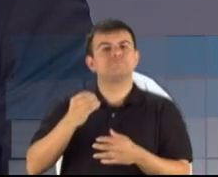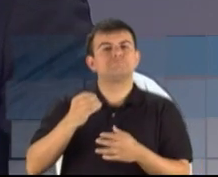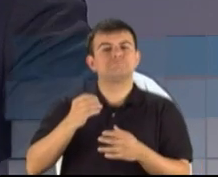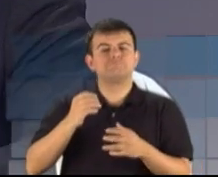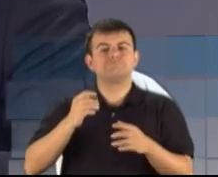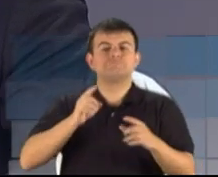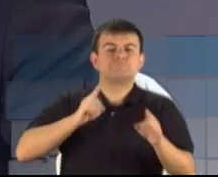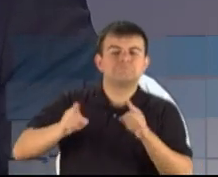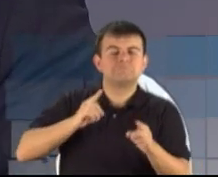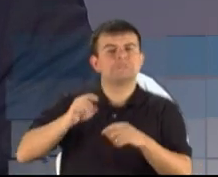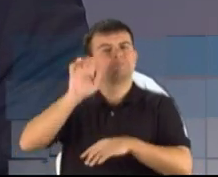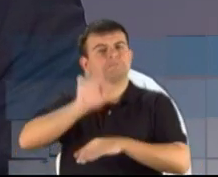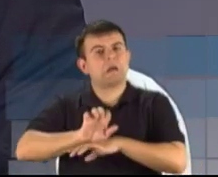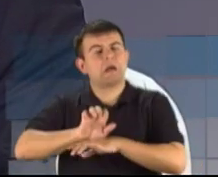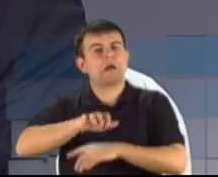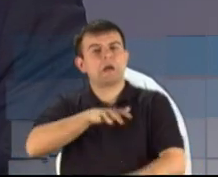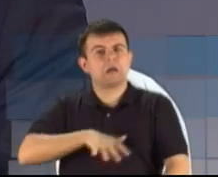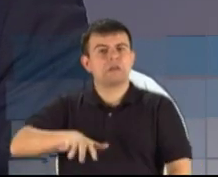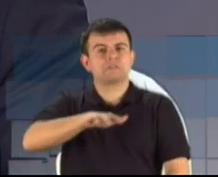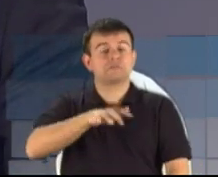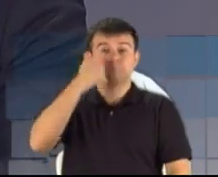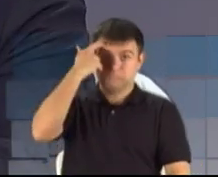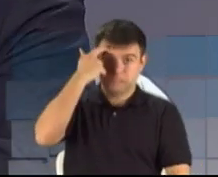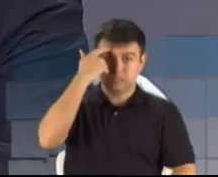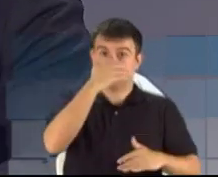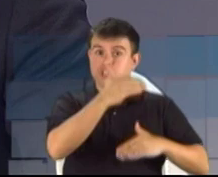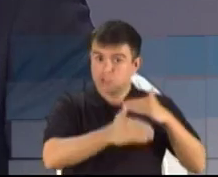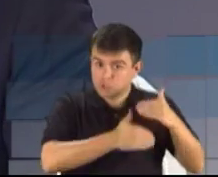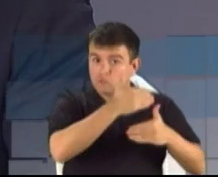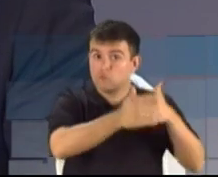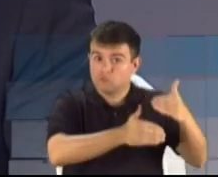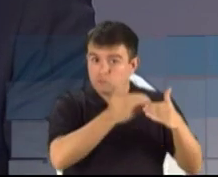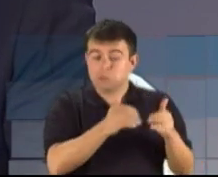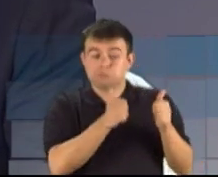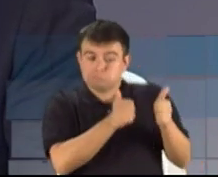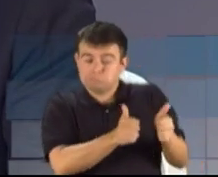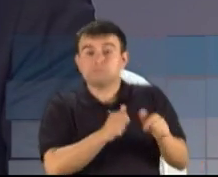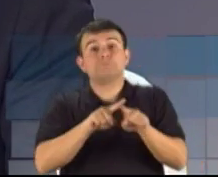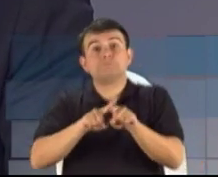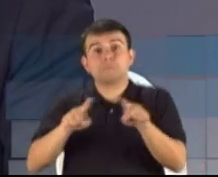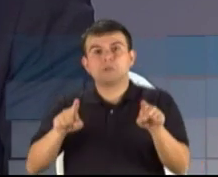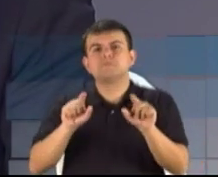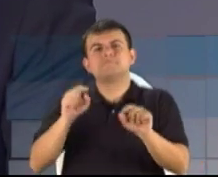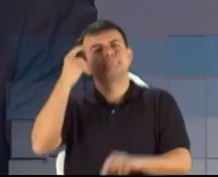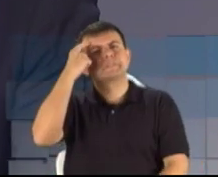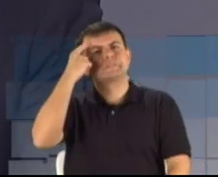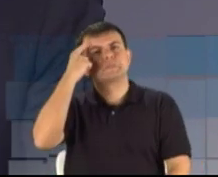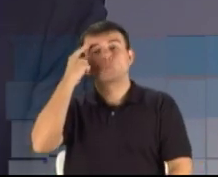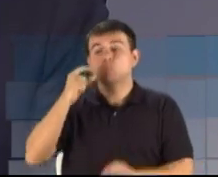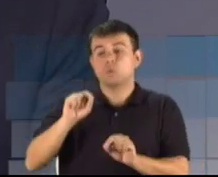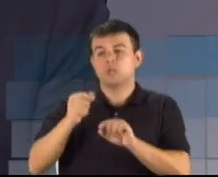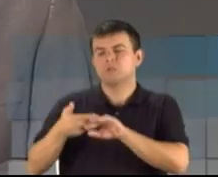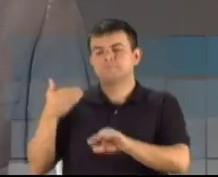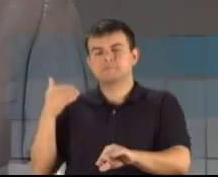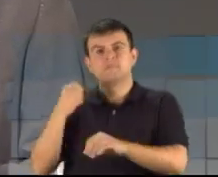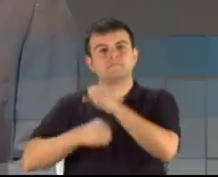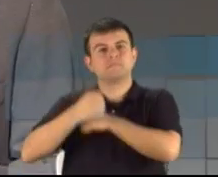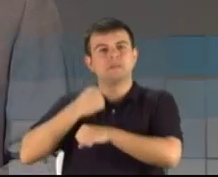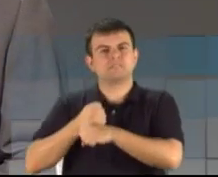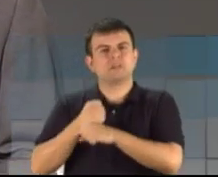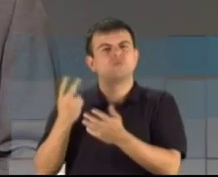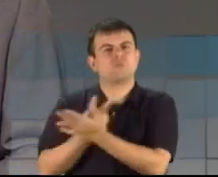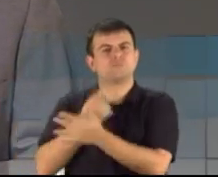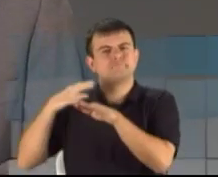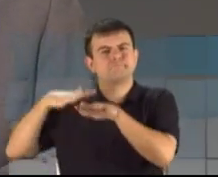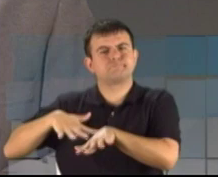não só pensando no desenvolvimento, mas pensando nisso que ocorreu nas ruas em junho do ano passado. Tempo esgotado,